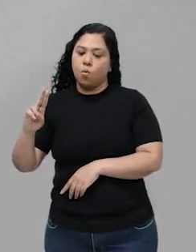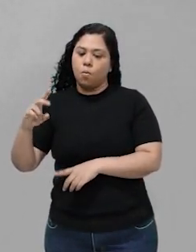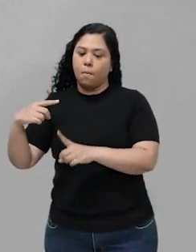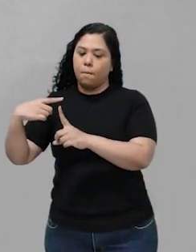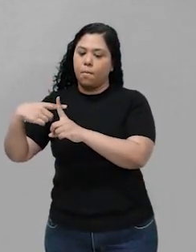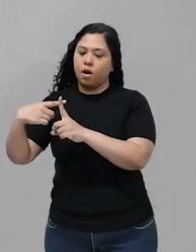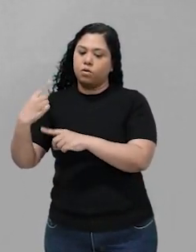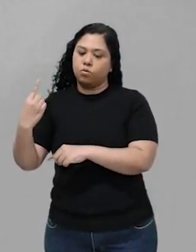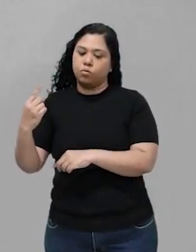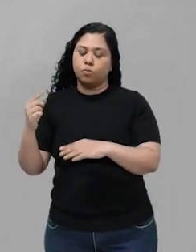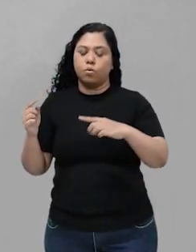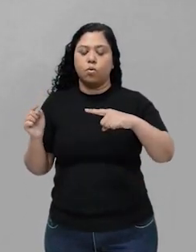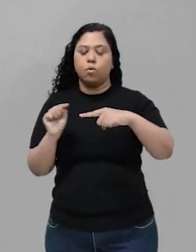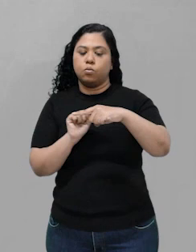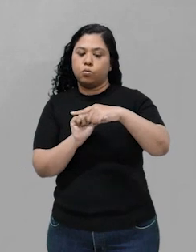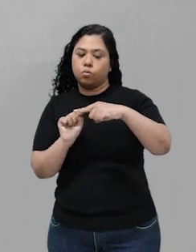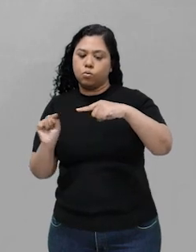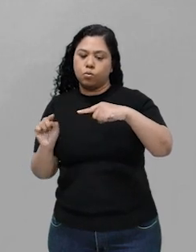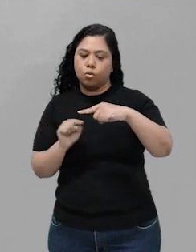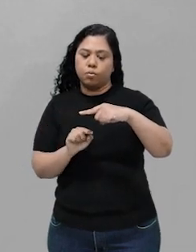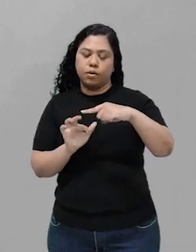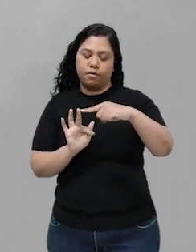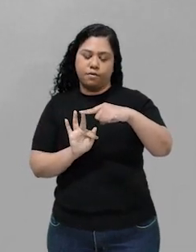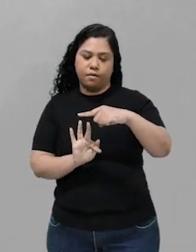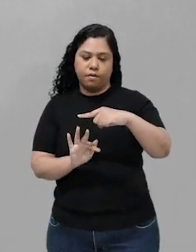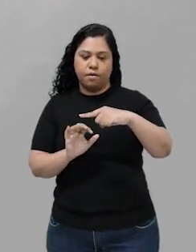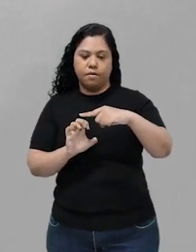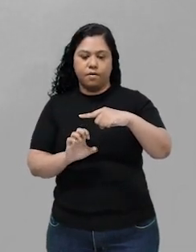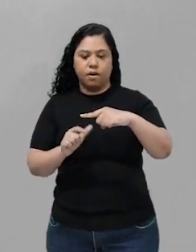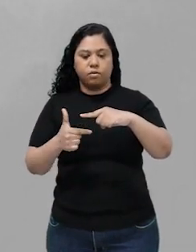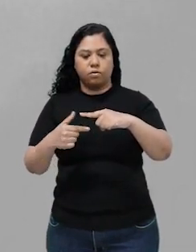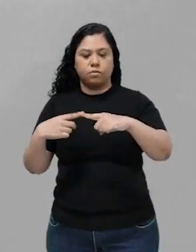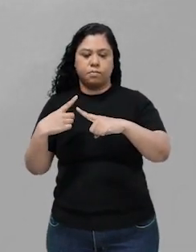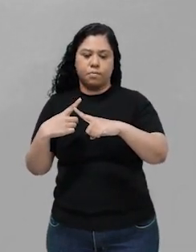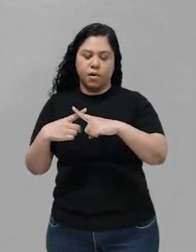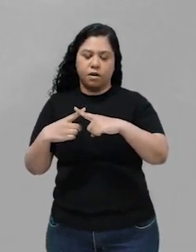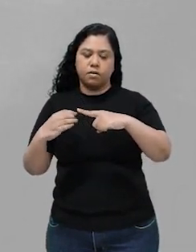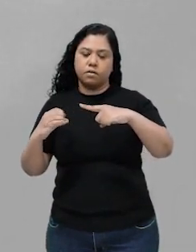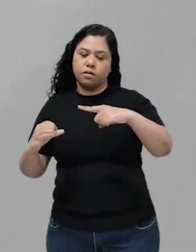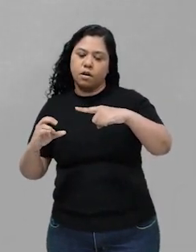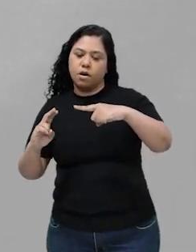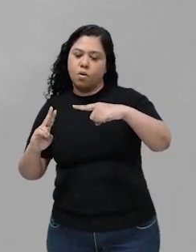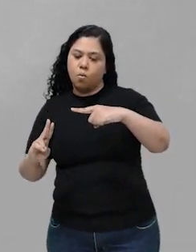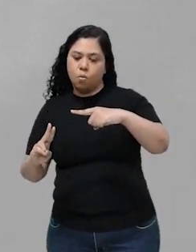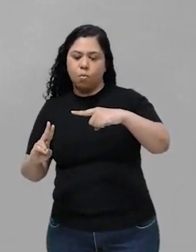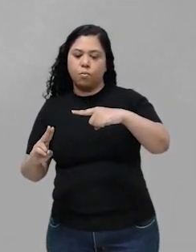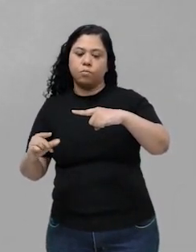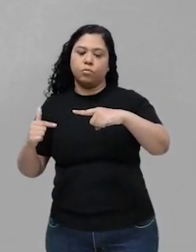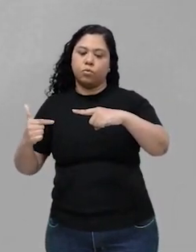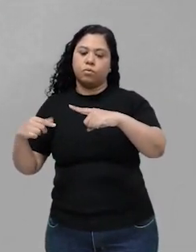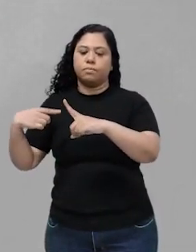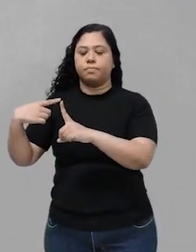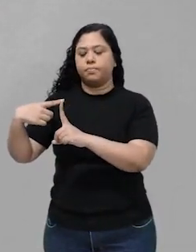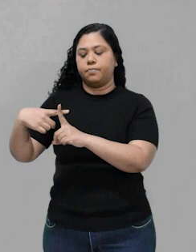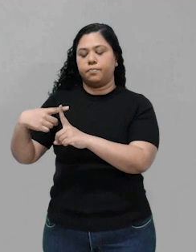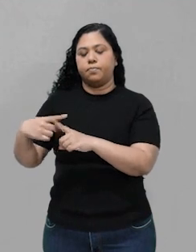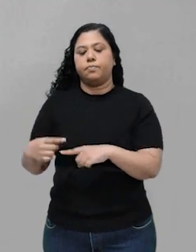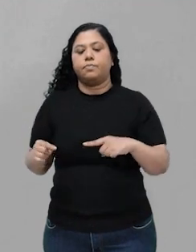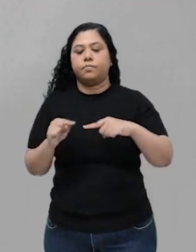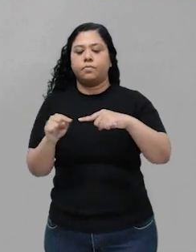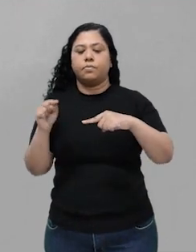Ferro 2+, vezes a concentração de cobre 2+. Então, produto sobre